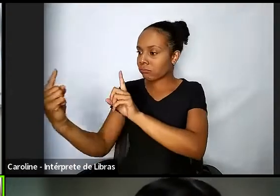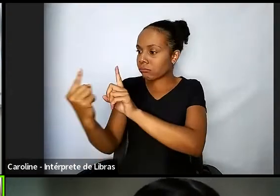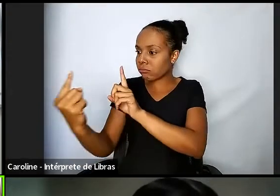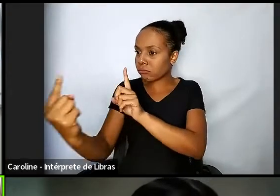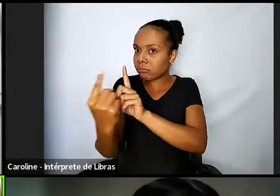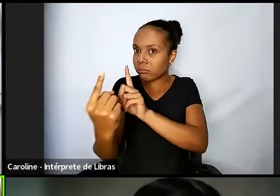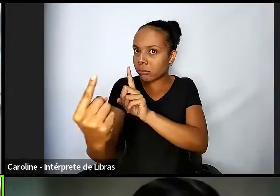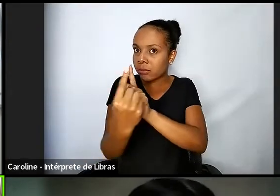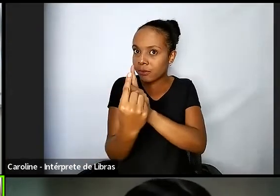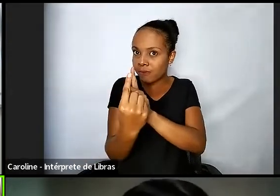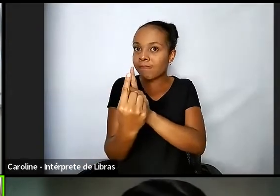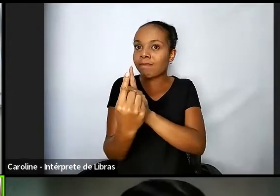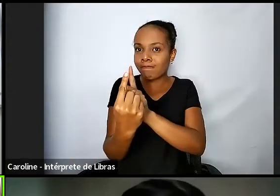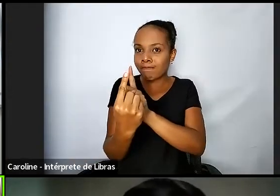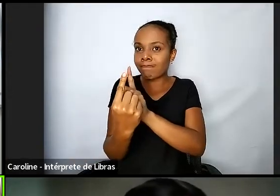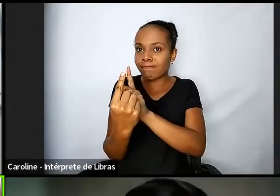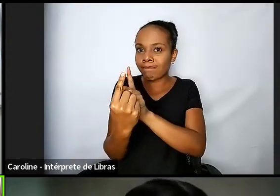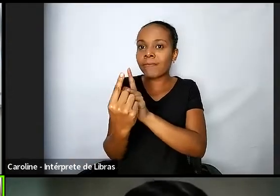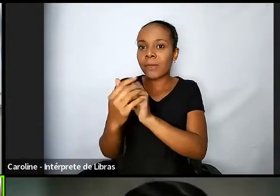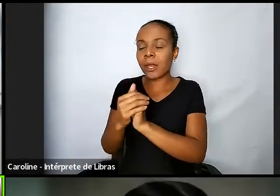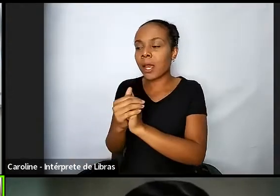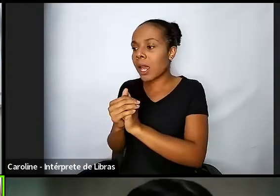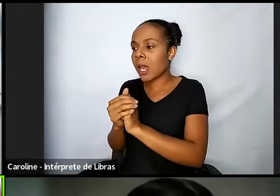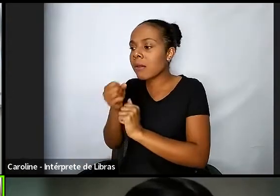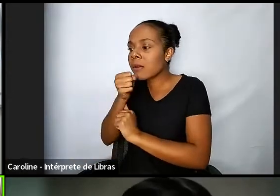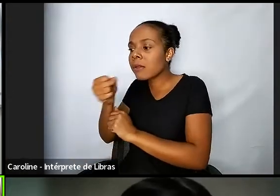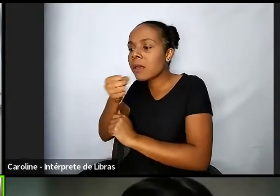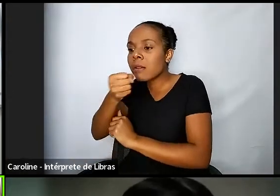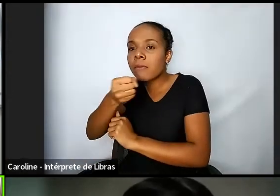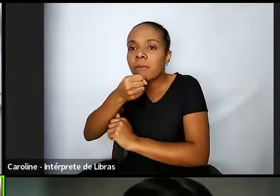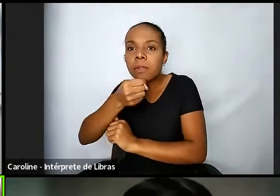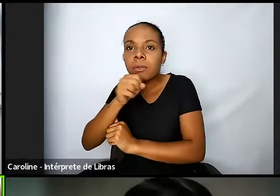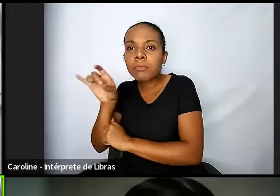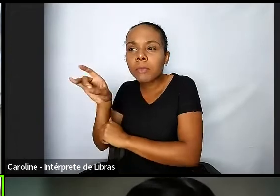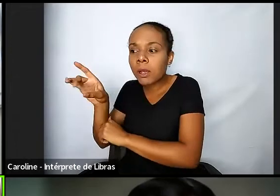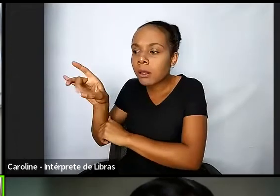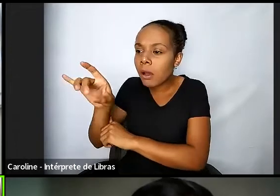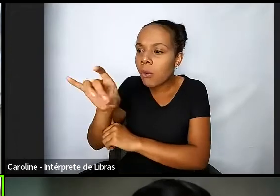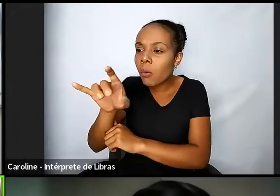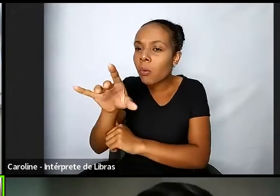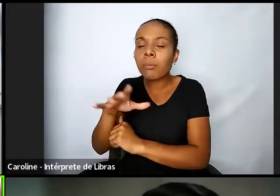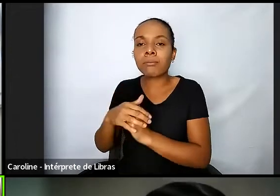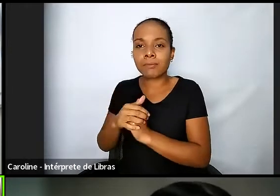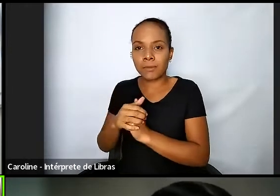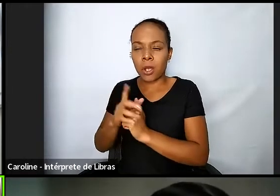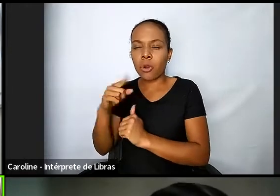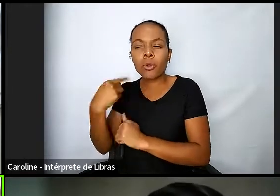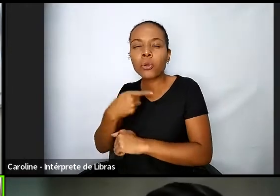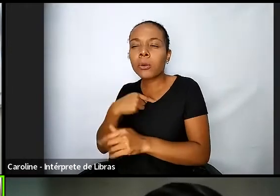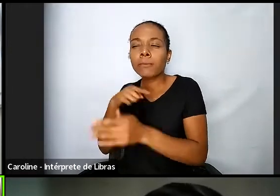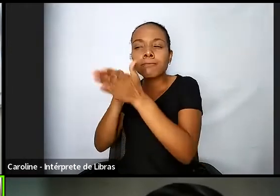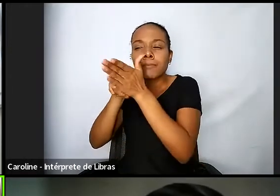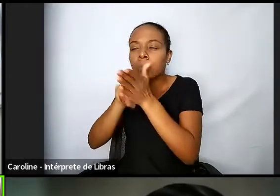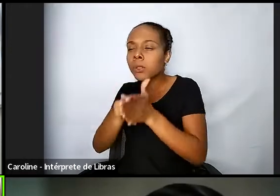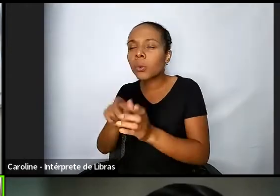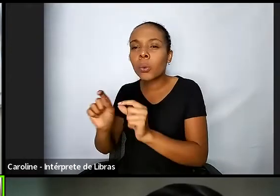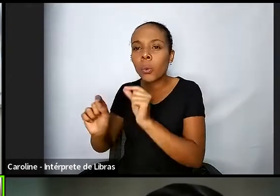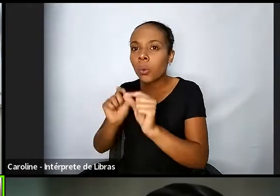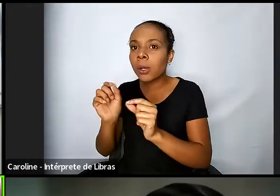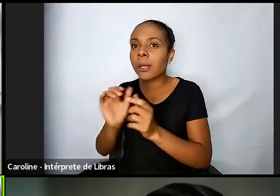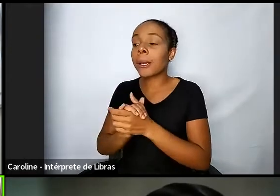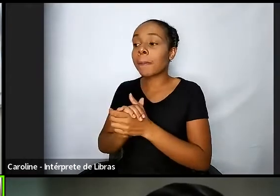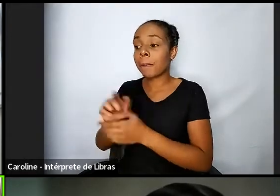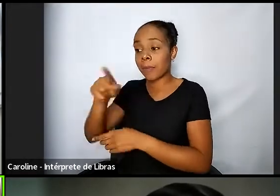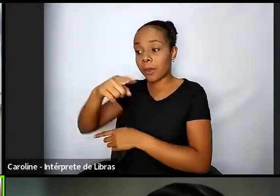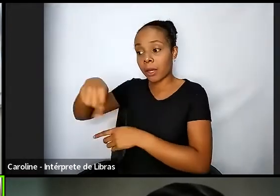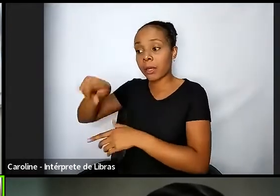semi-estruturadas a fim de mapear a partir do relato das pessoas que